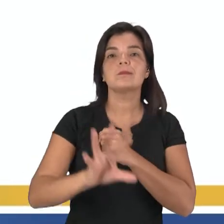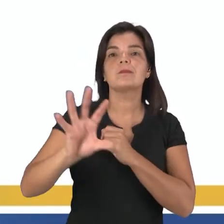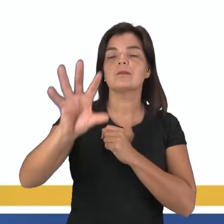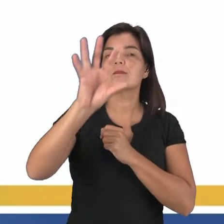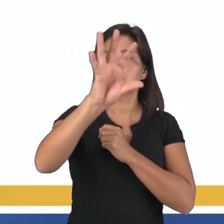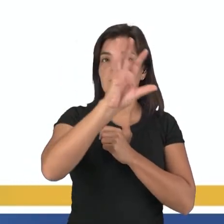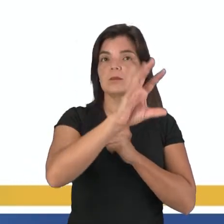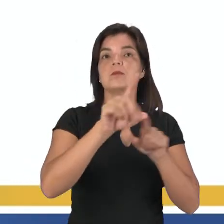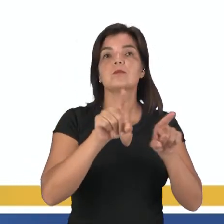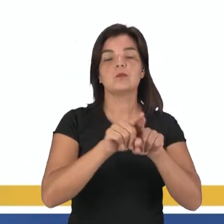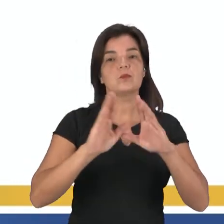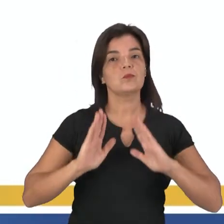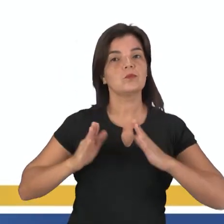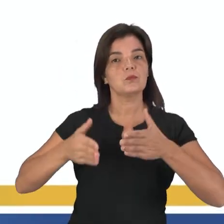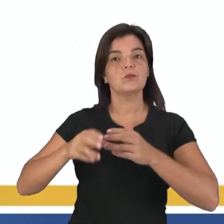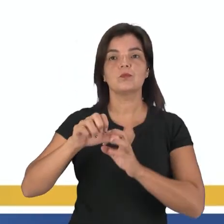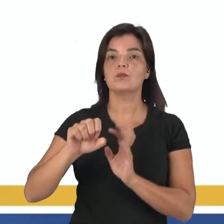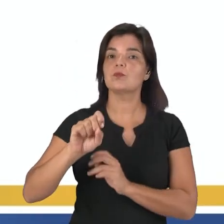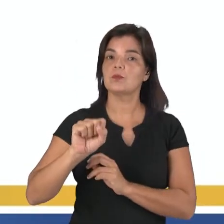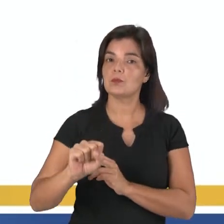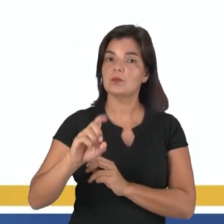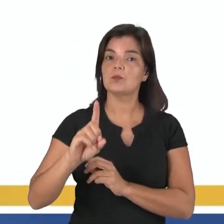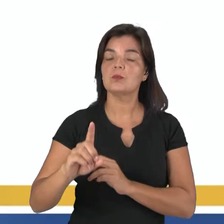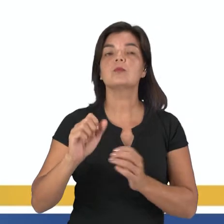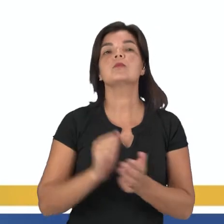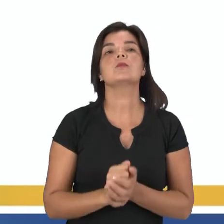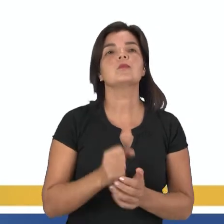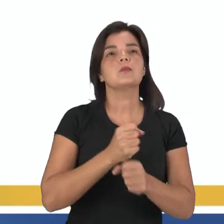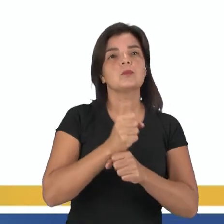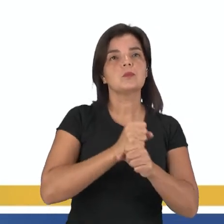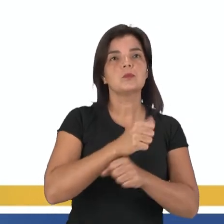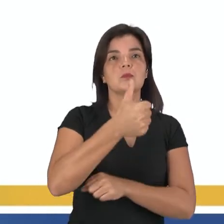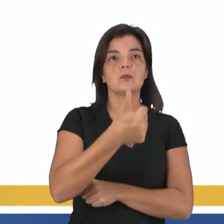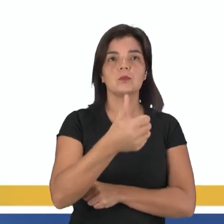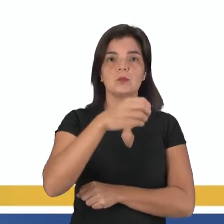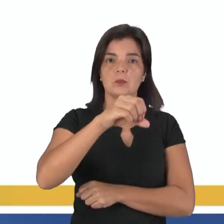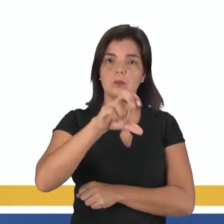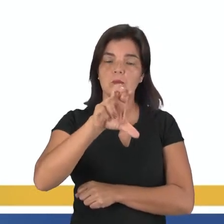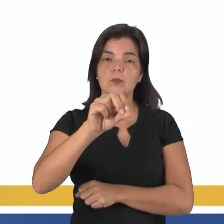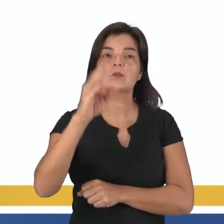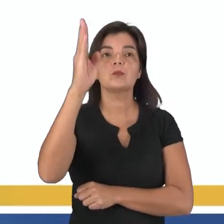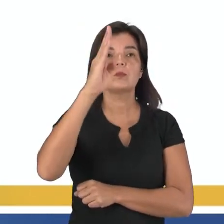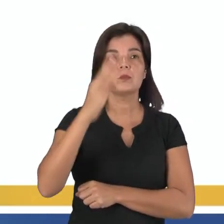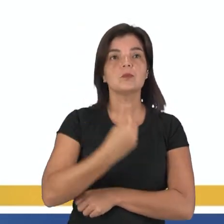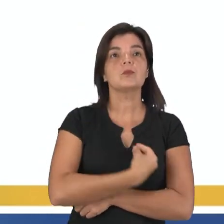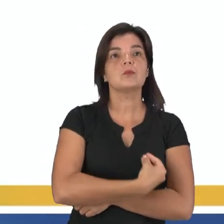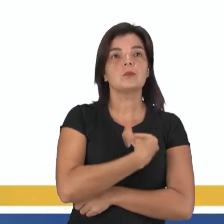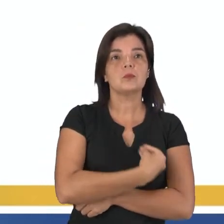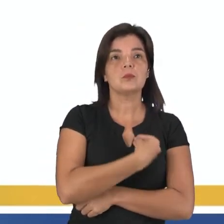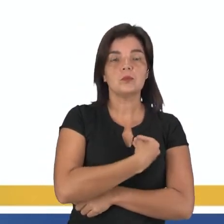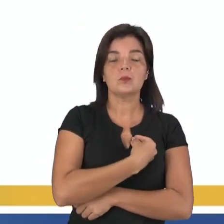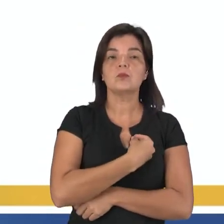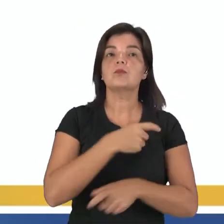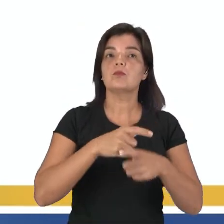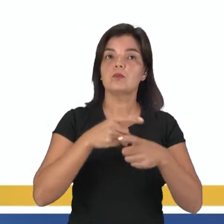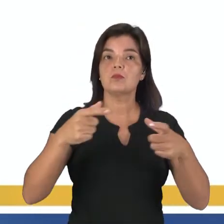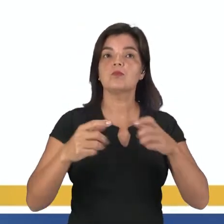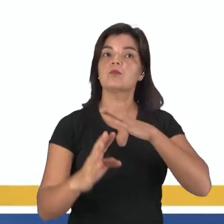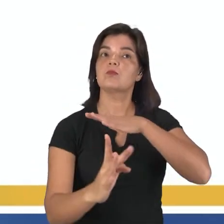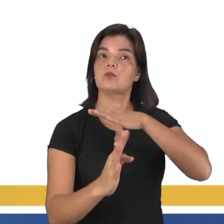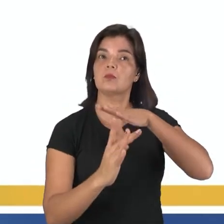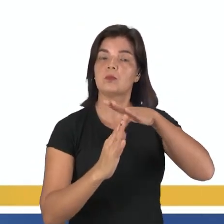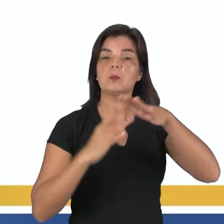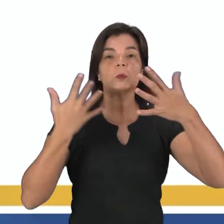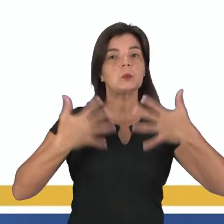fluindo em direção da região sudeste. A partir dos anos de 1950, o Brasil vivenciou um imenso fluxo